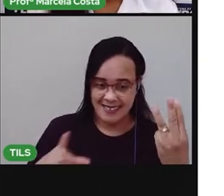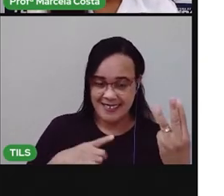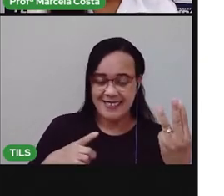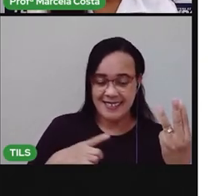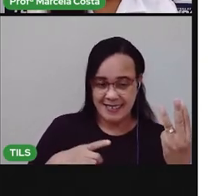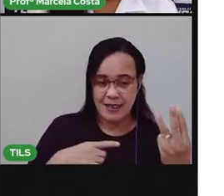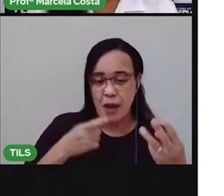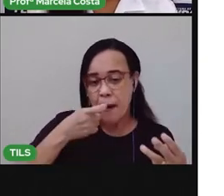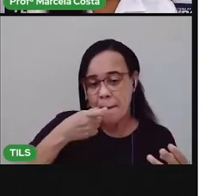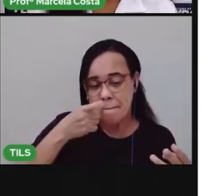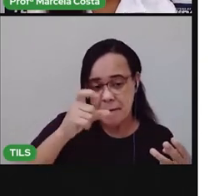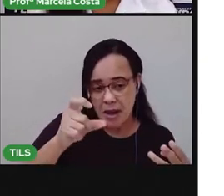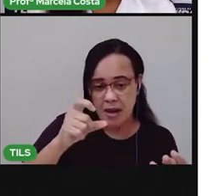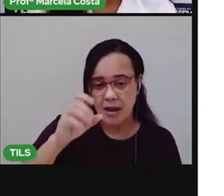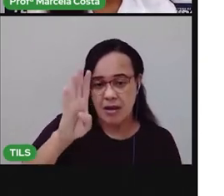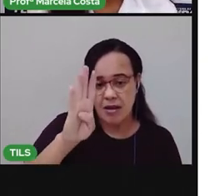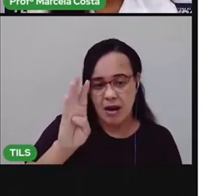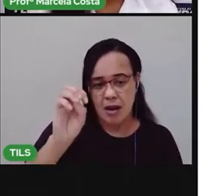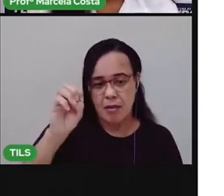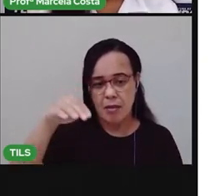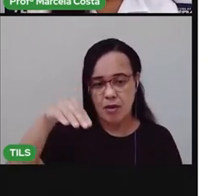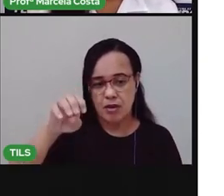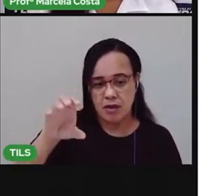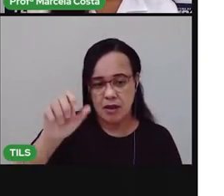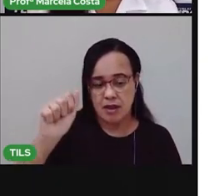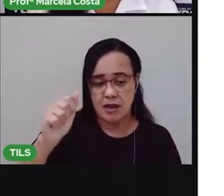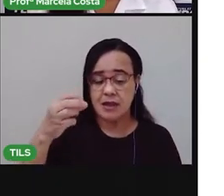é palavra que tem três sílabas.